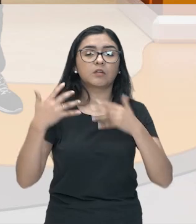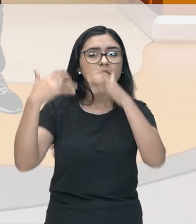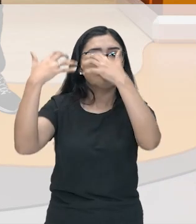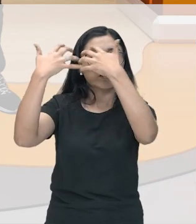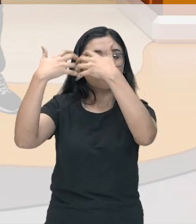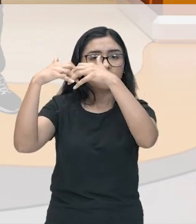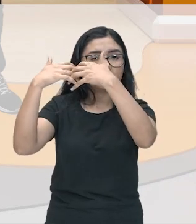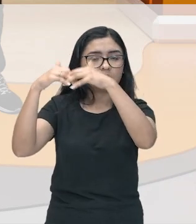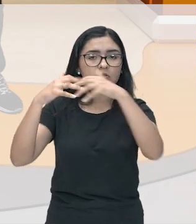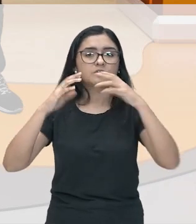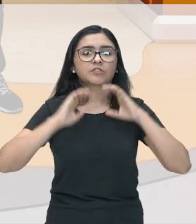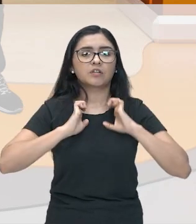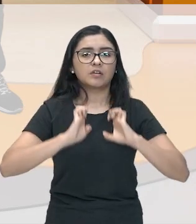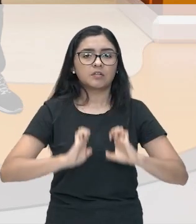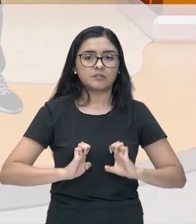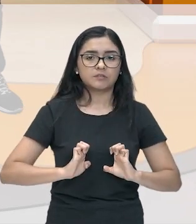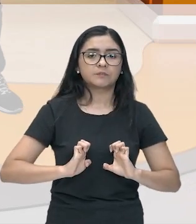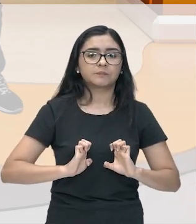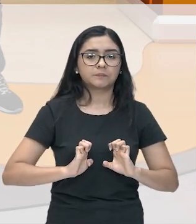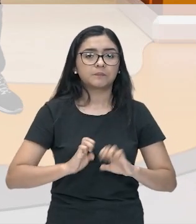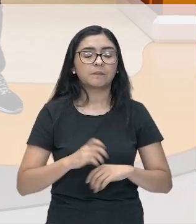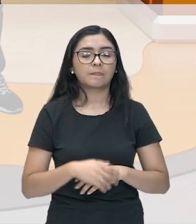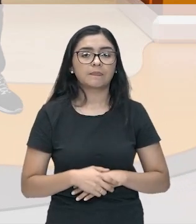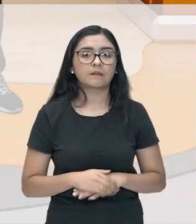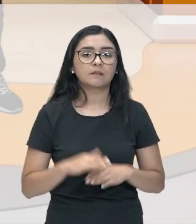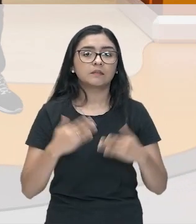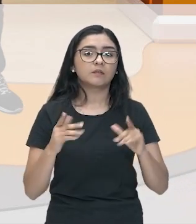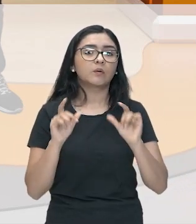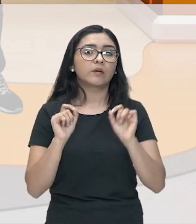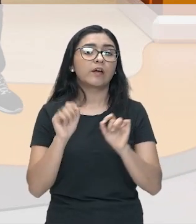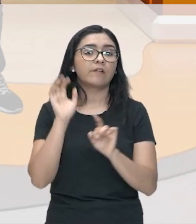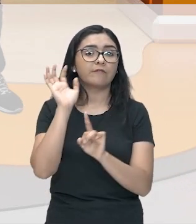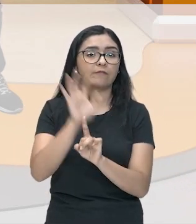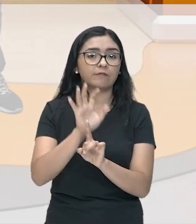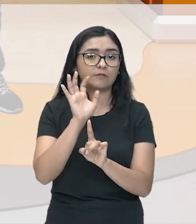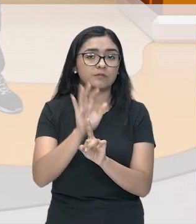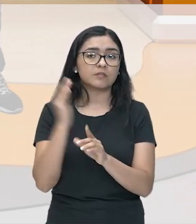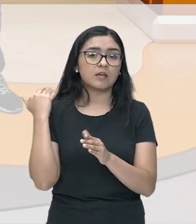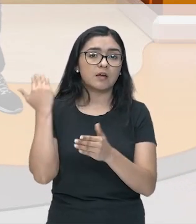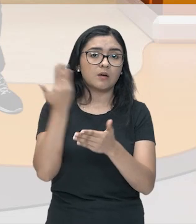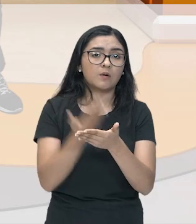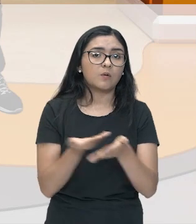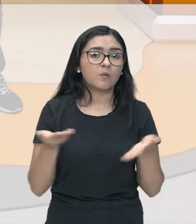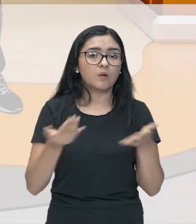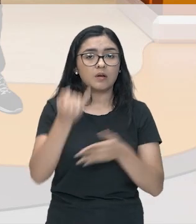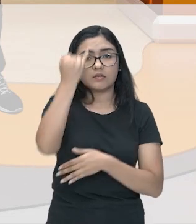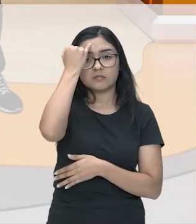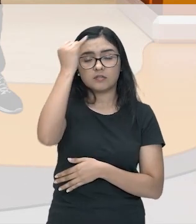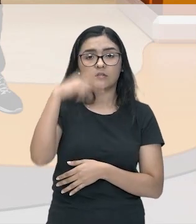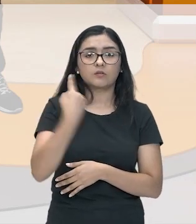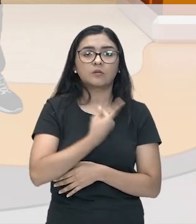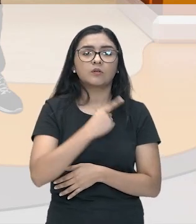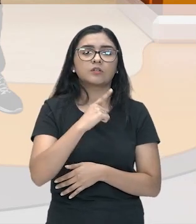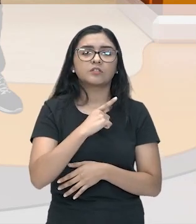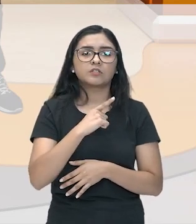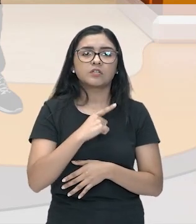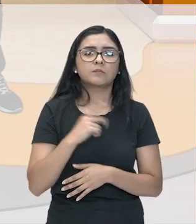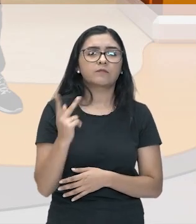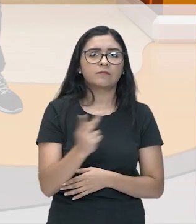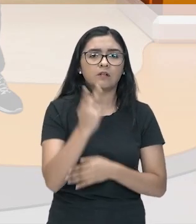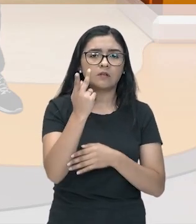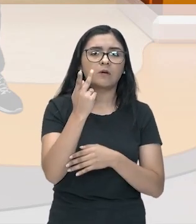ética deles acabaram influenciando ainda hoje as ideias que temos sobre virtude,